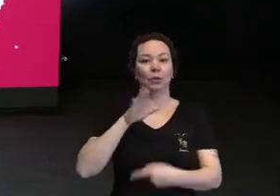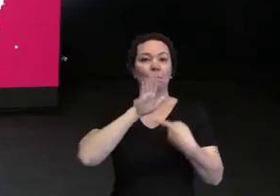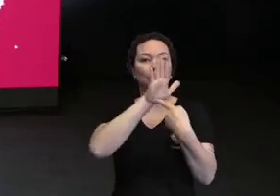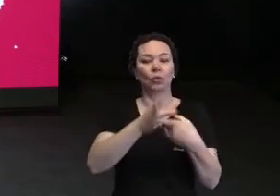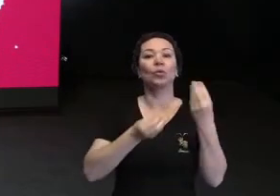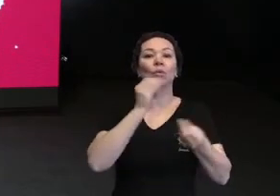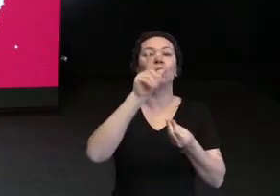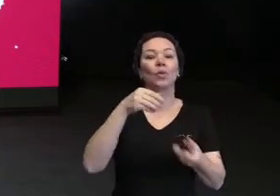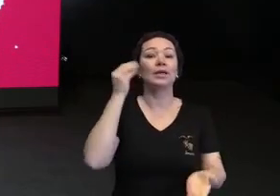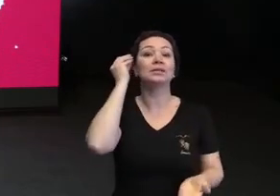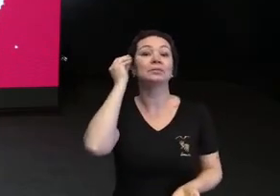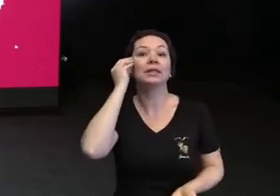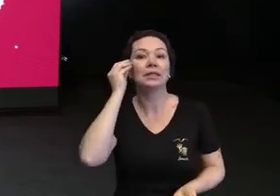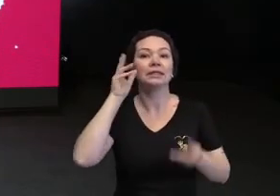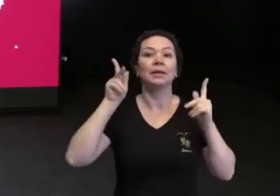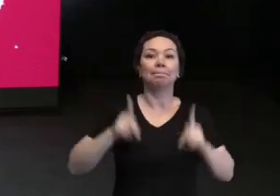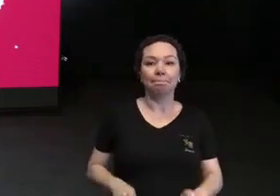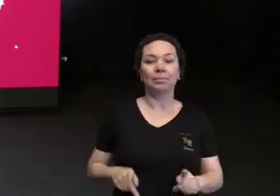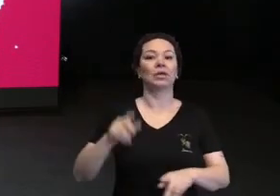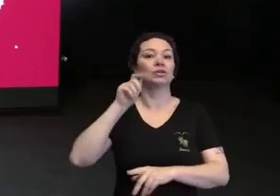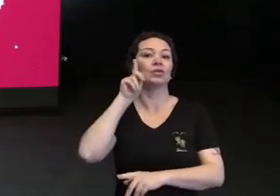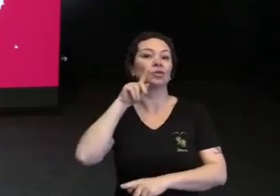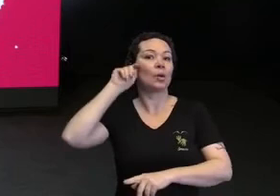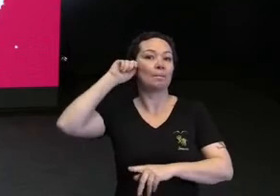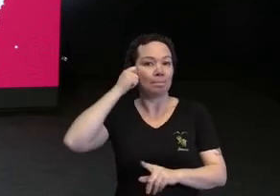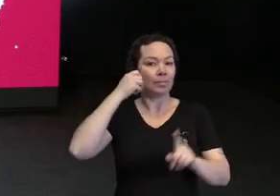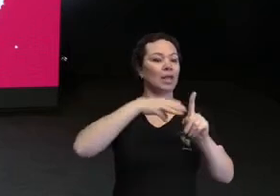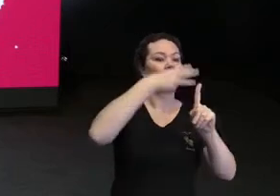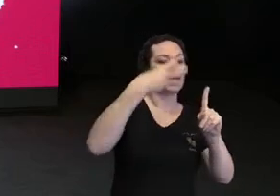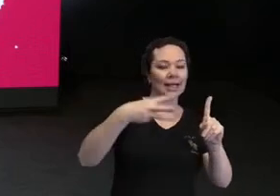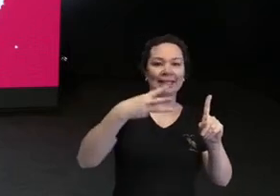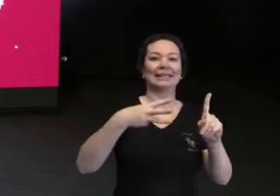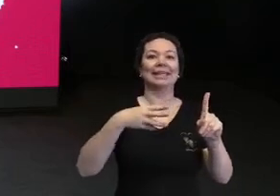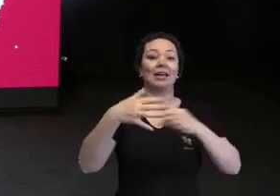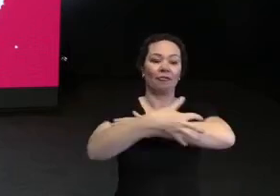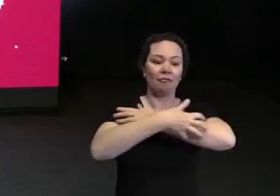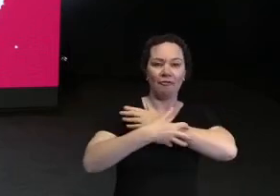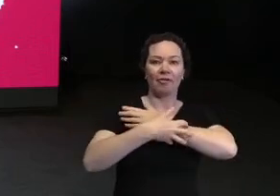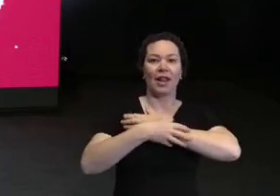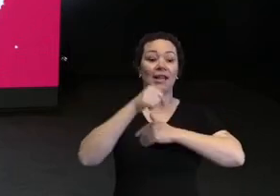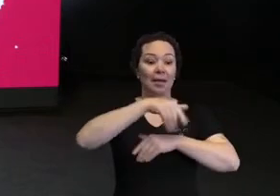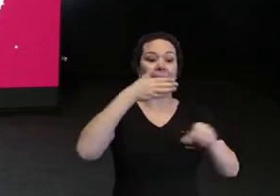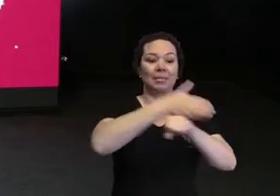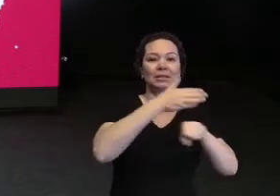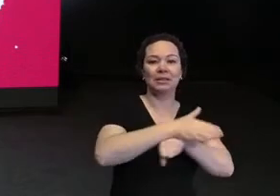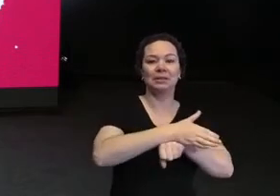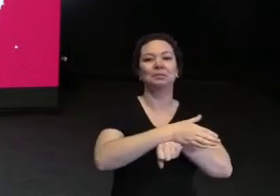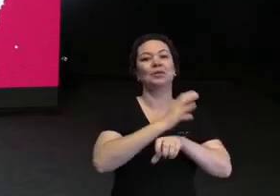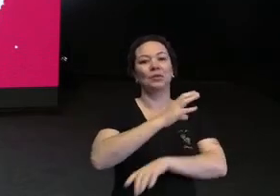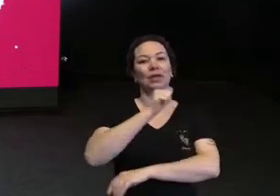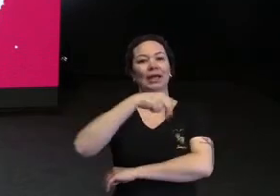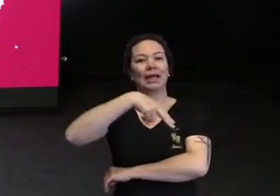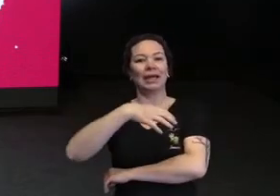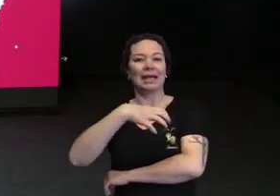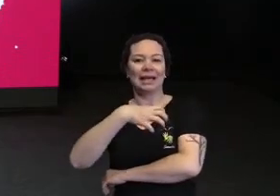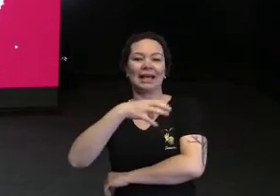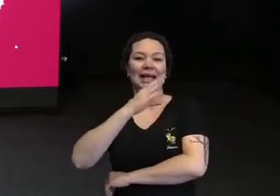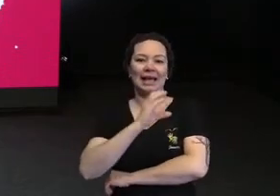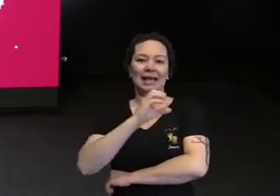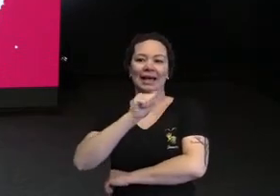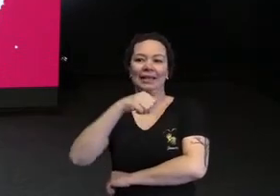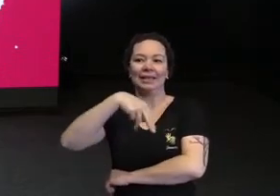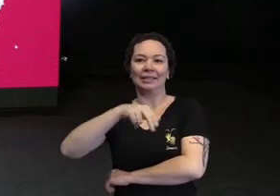experiência de um preto gay favelado estar no Canadá sem falar inglês e andando a primeira vez por avião. De avião.